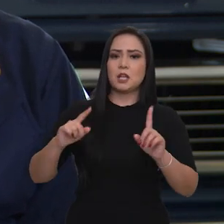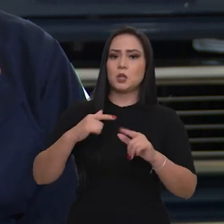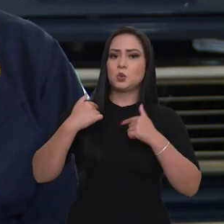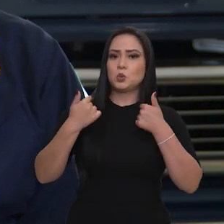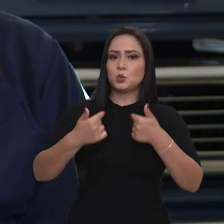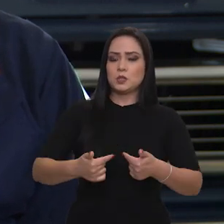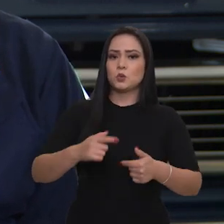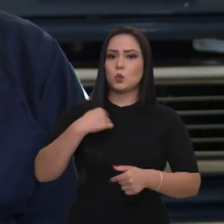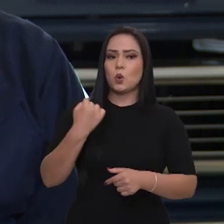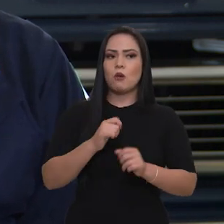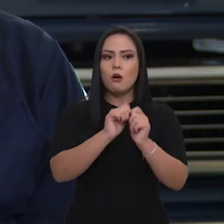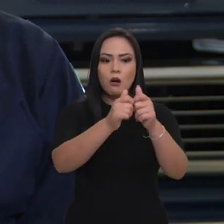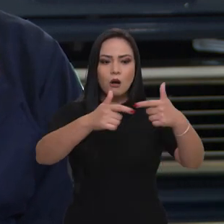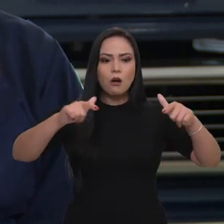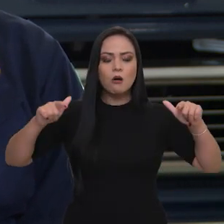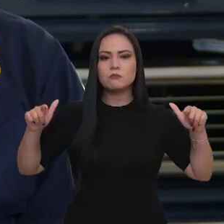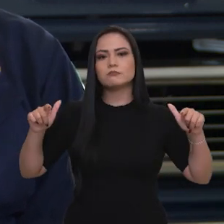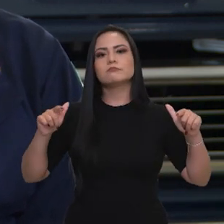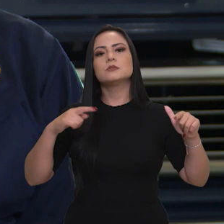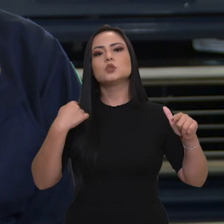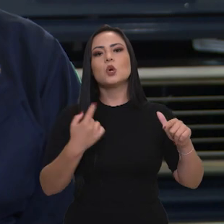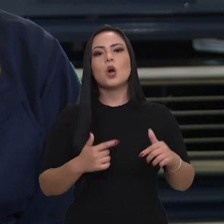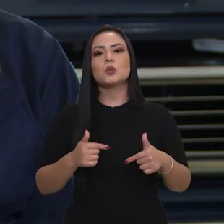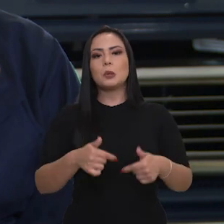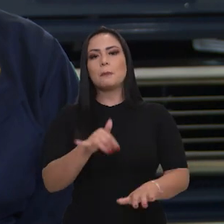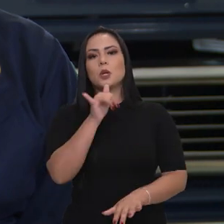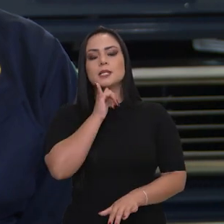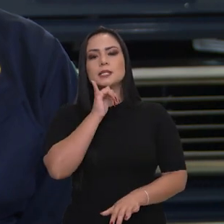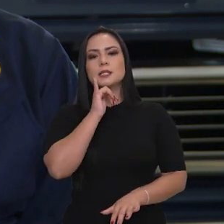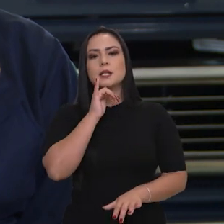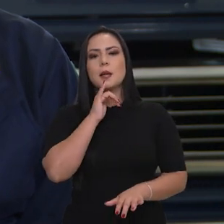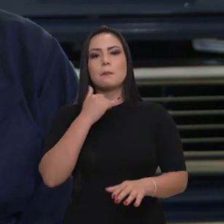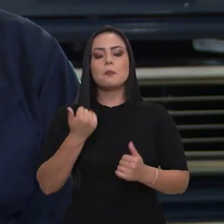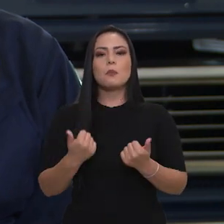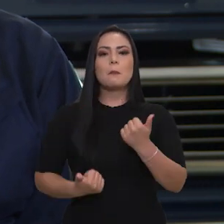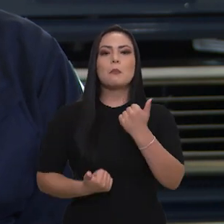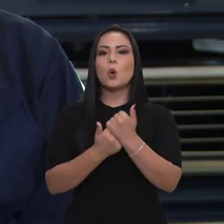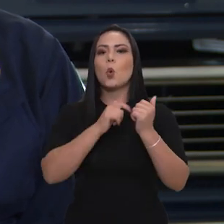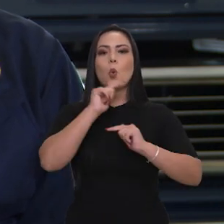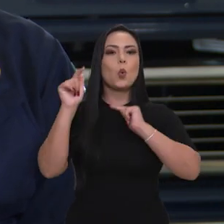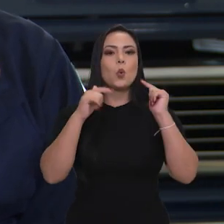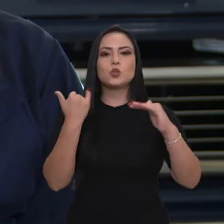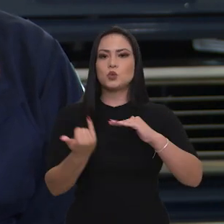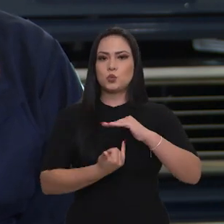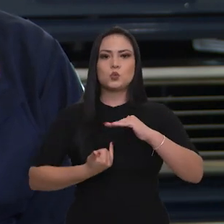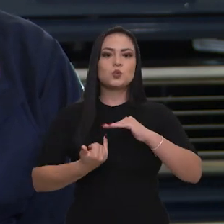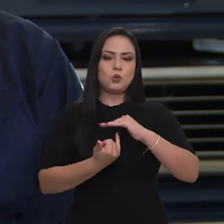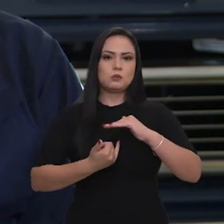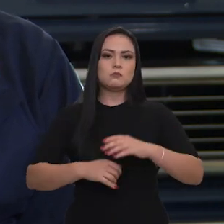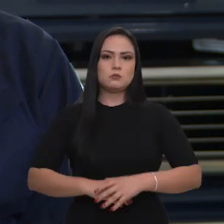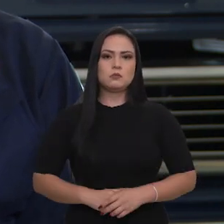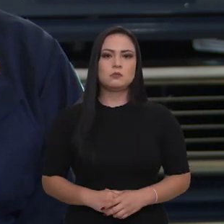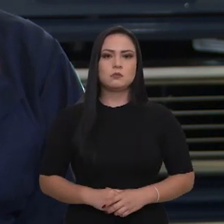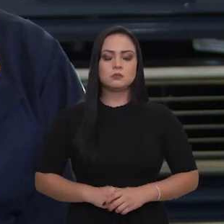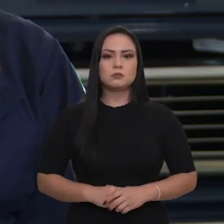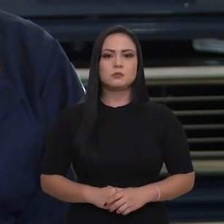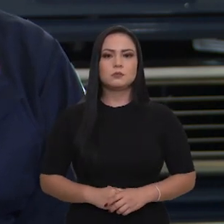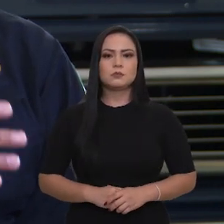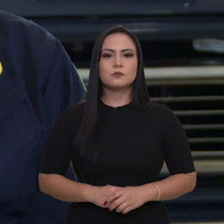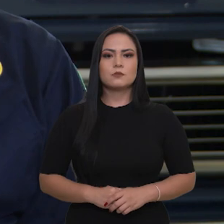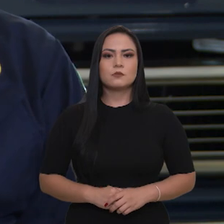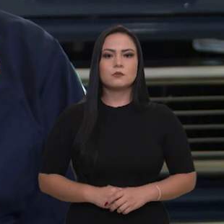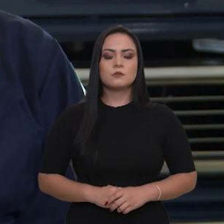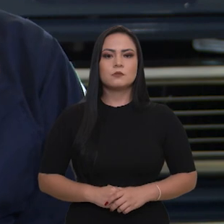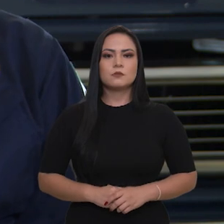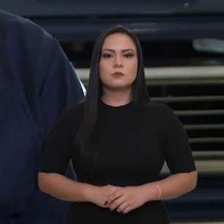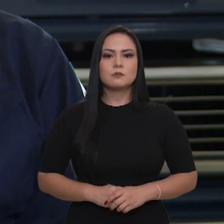falei, como a nossa atuação é muito ampla, nós atuamos, por exemplo, em apoio a outras instituições nos